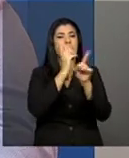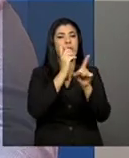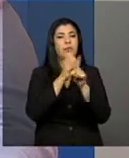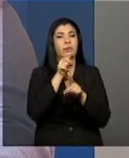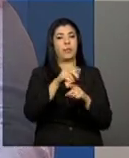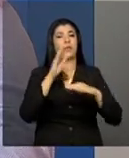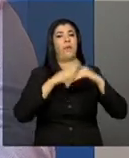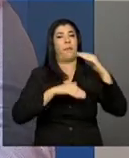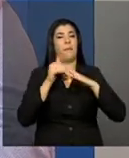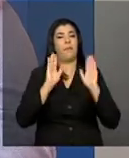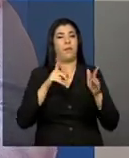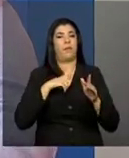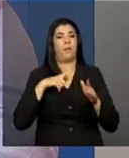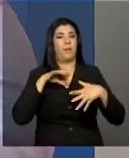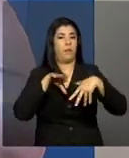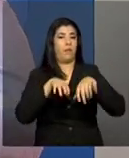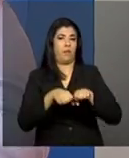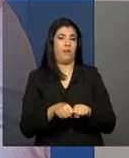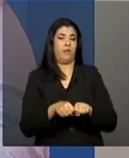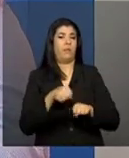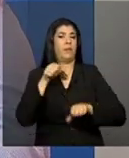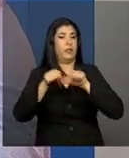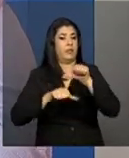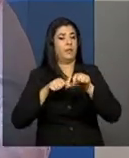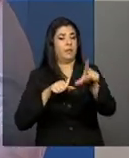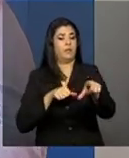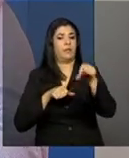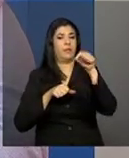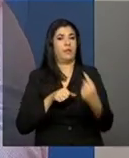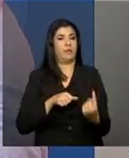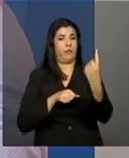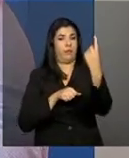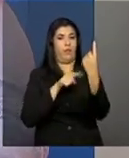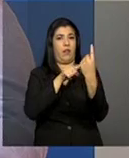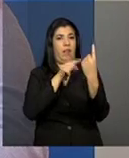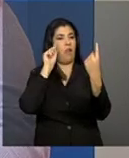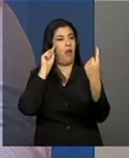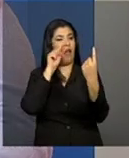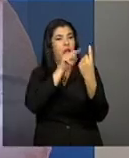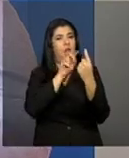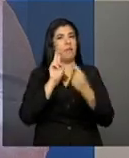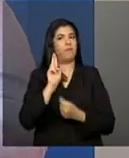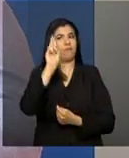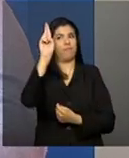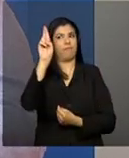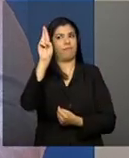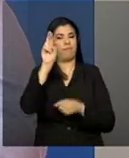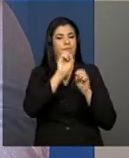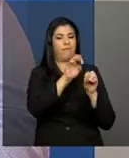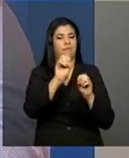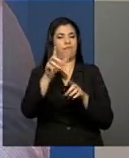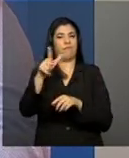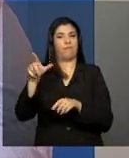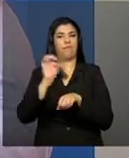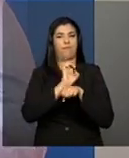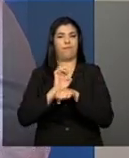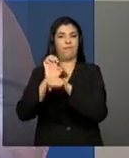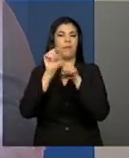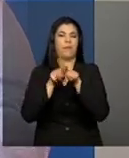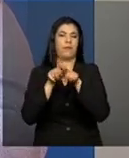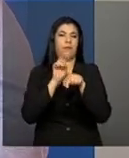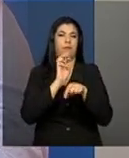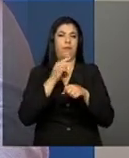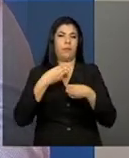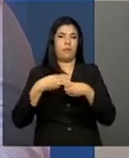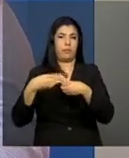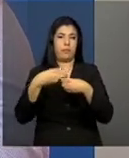qualificados aqui e se transformem eles em multiplicadores nos estados, para os demais municípios. Então, agora